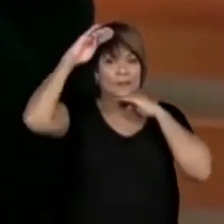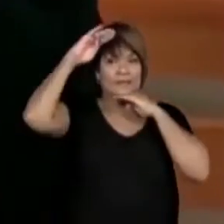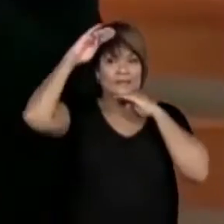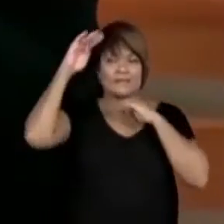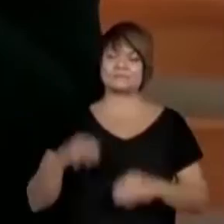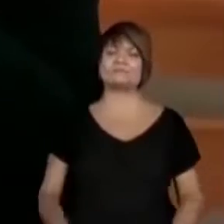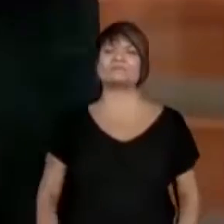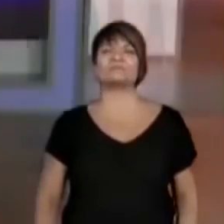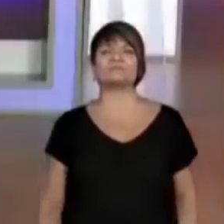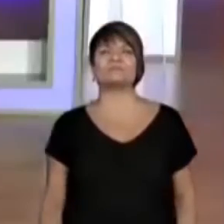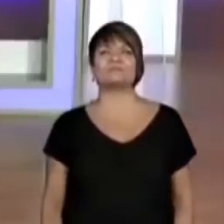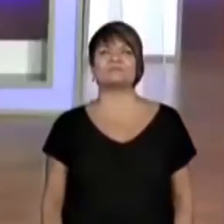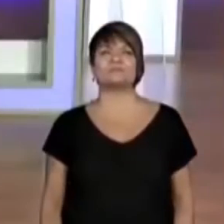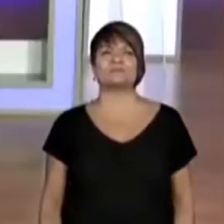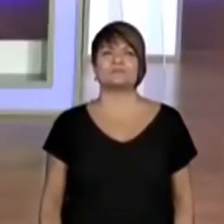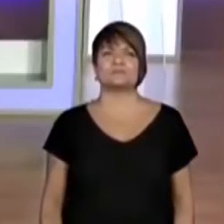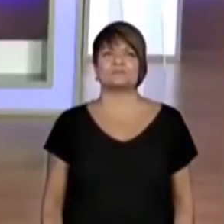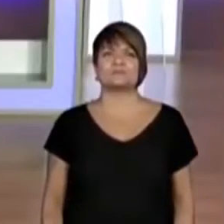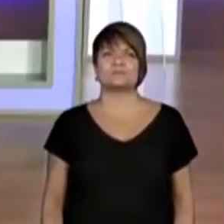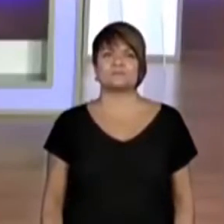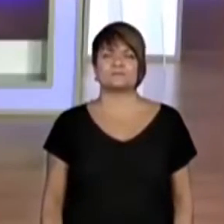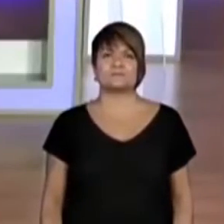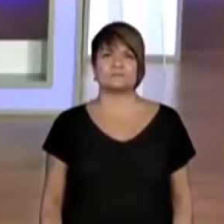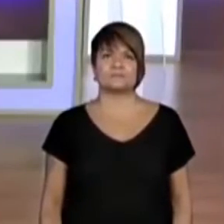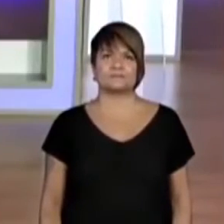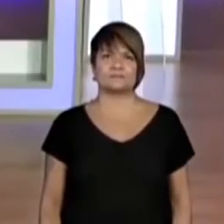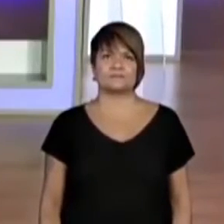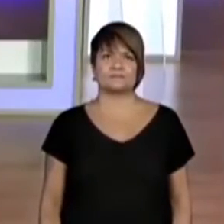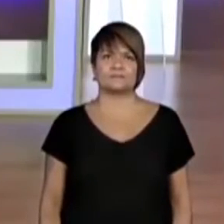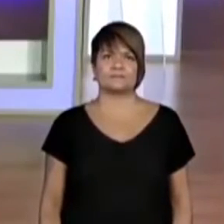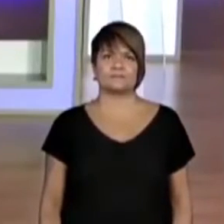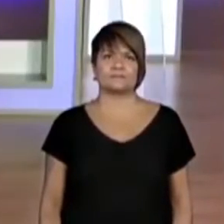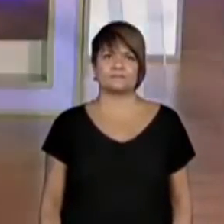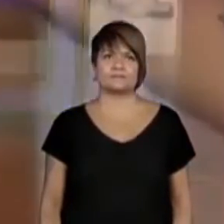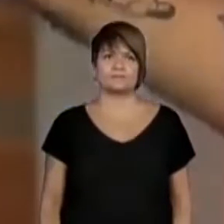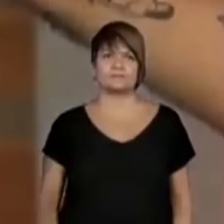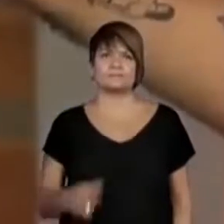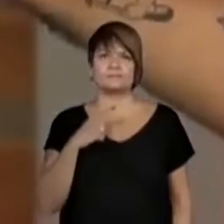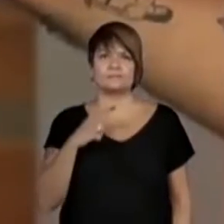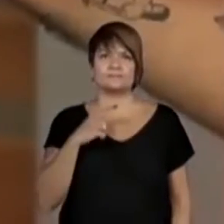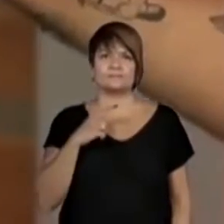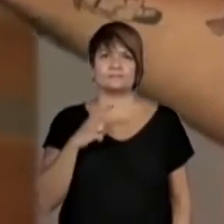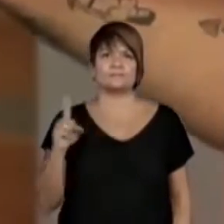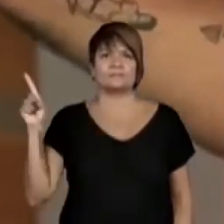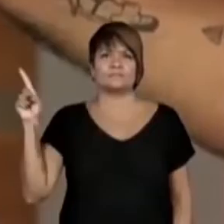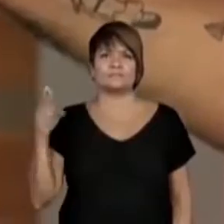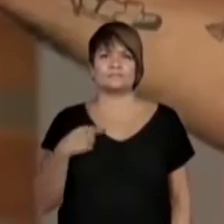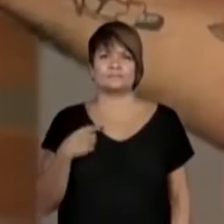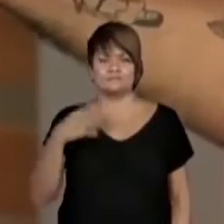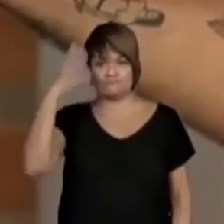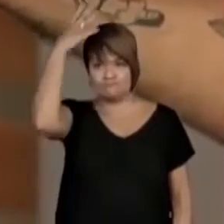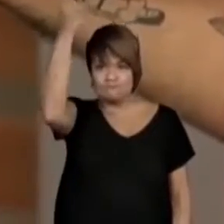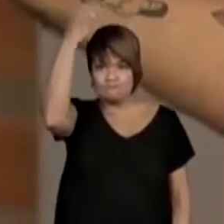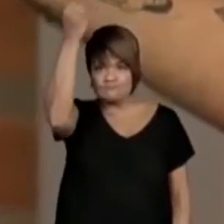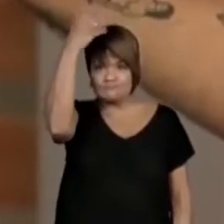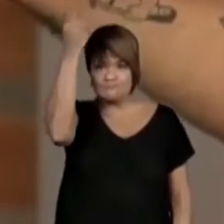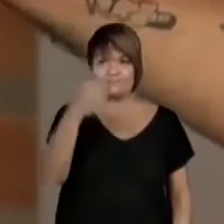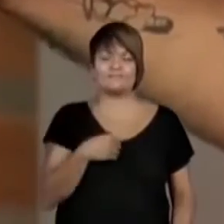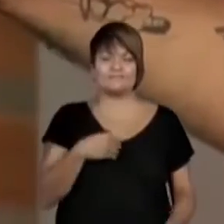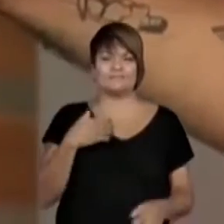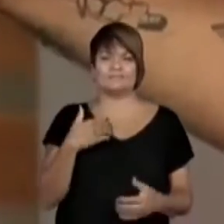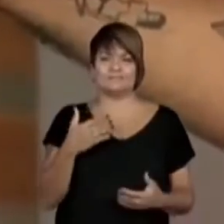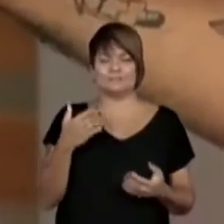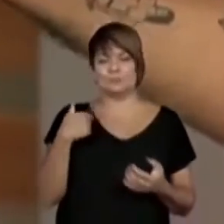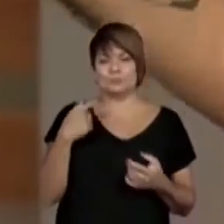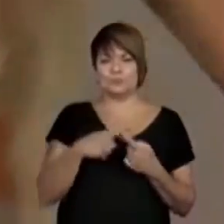boneca. Vamos, moçada, para você ver que não vai dar diferença? Ó. A sua tem mais cabelinho que a minha. A minha eu deixei pouco o cabelo. Porque o tecido